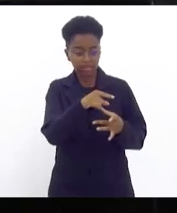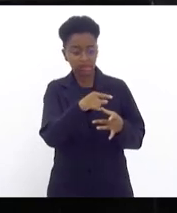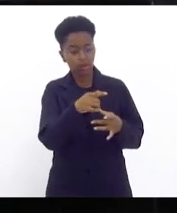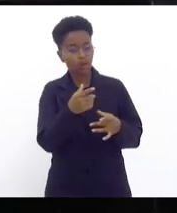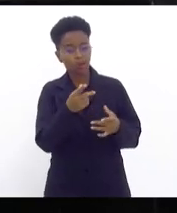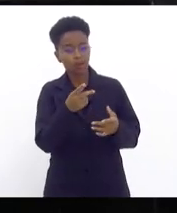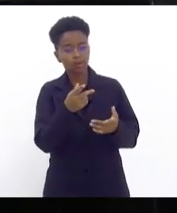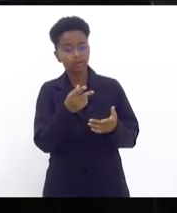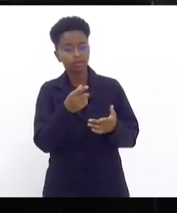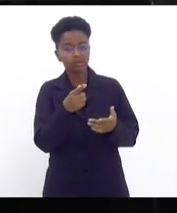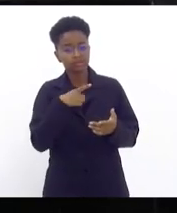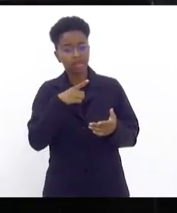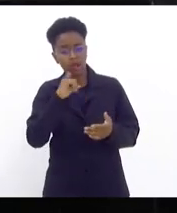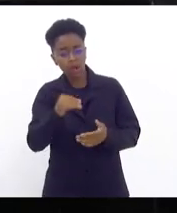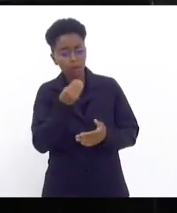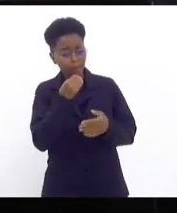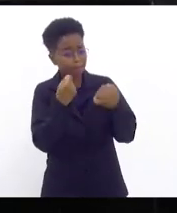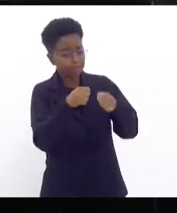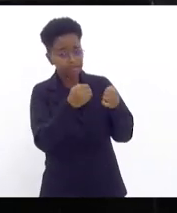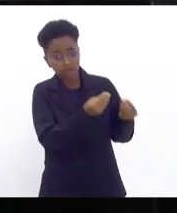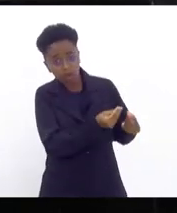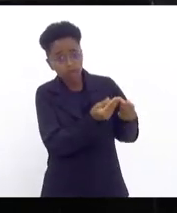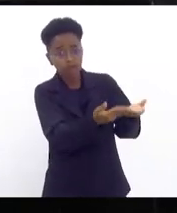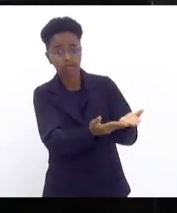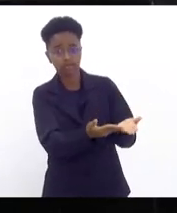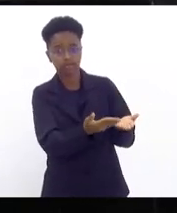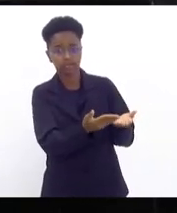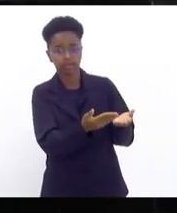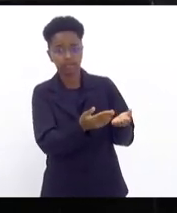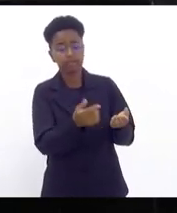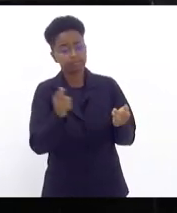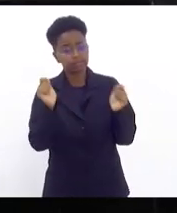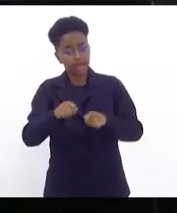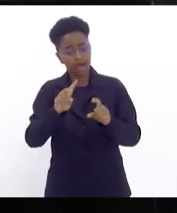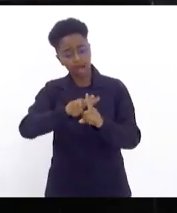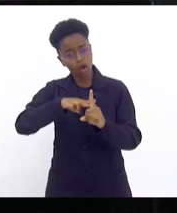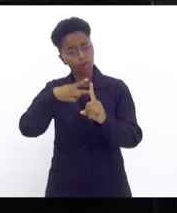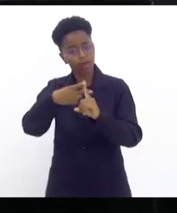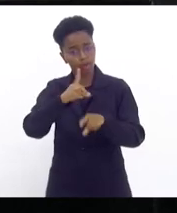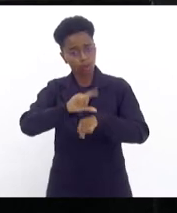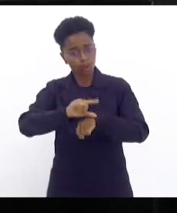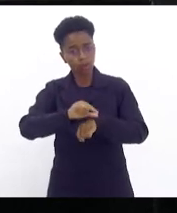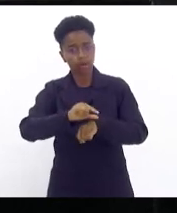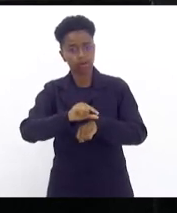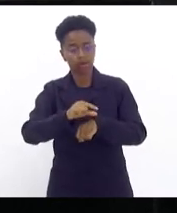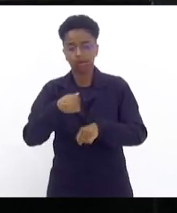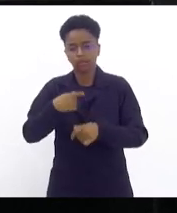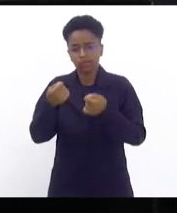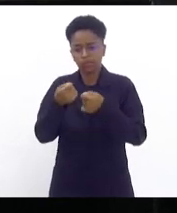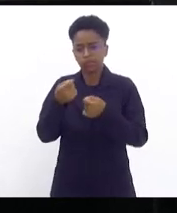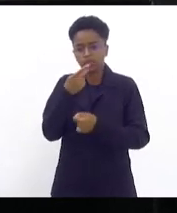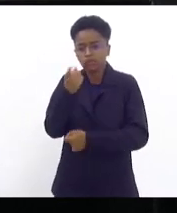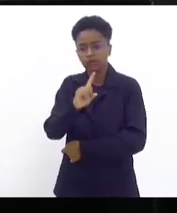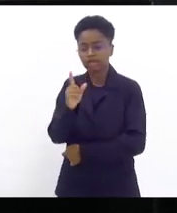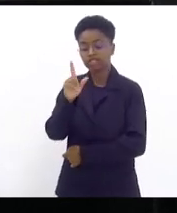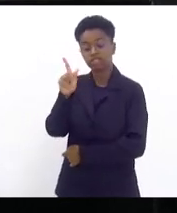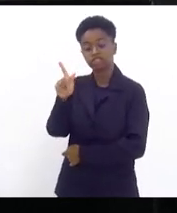todas as oportunidades de aumento de cargo horário efetiva, não falo aqui da GLP,